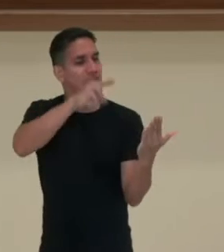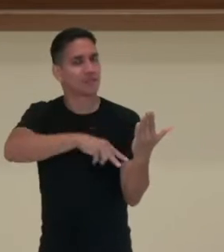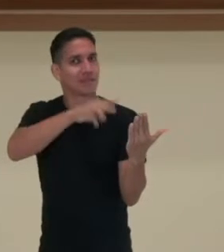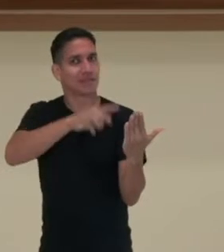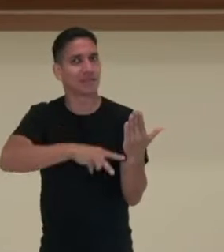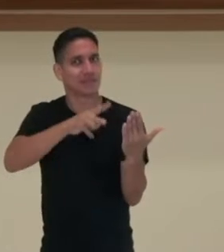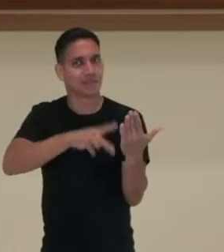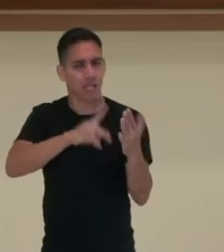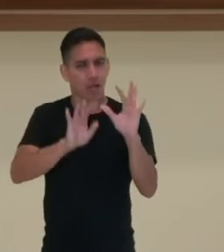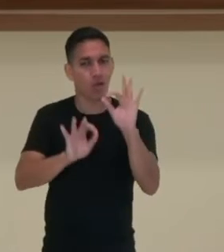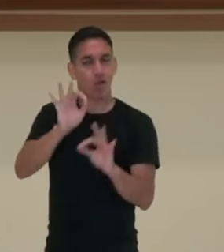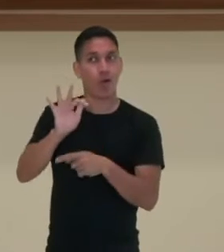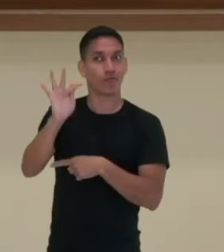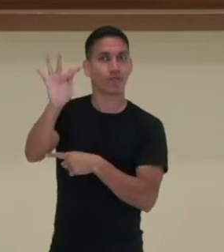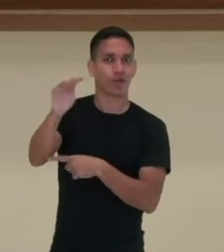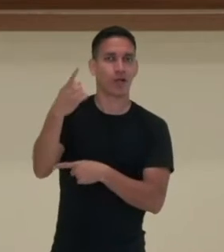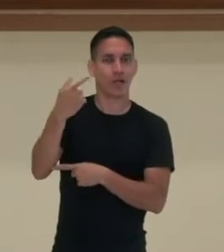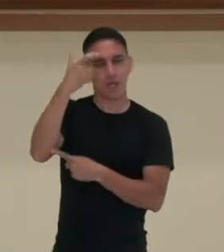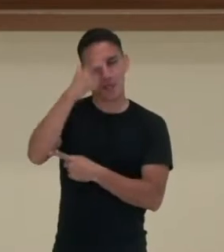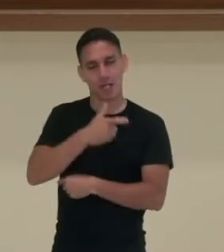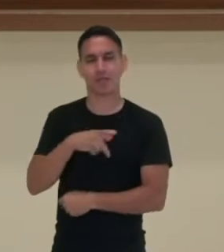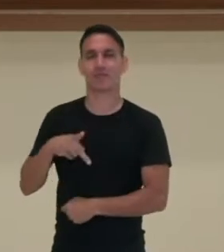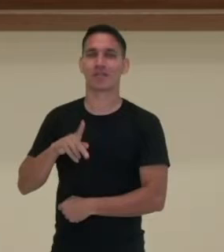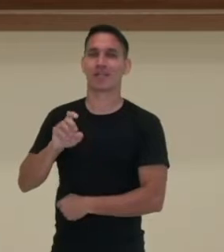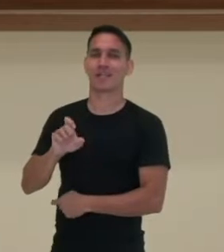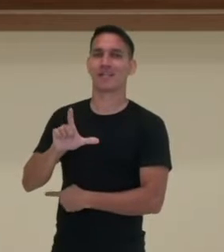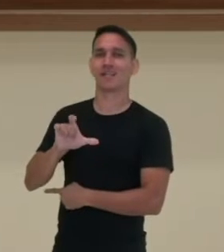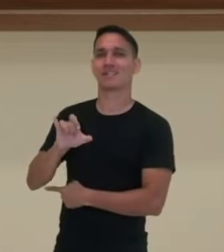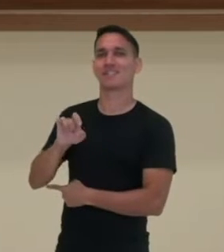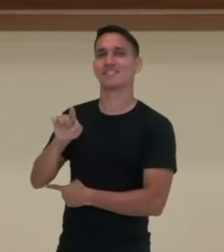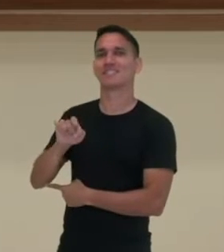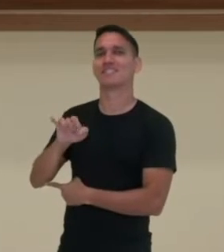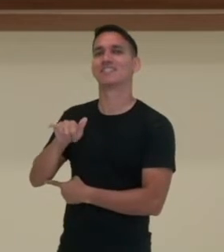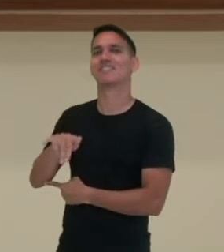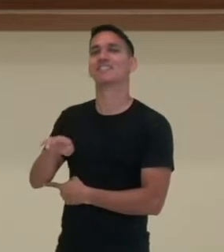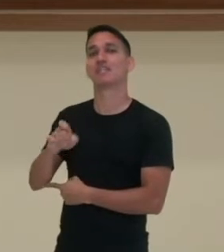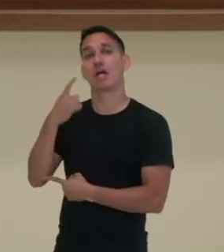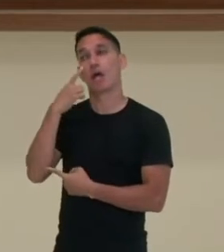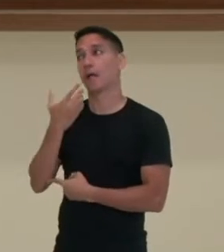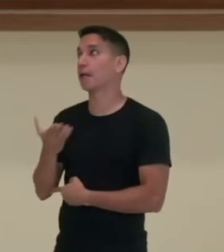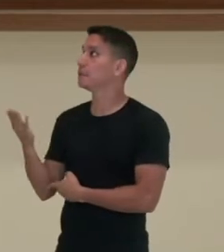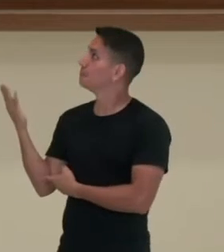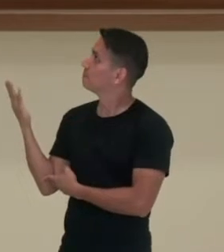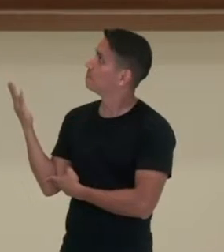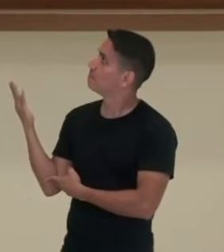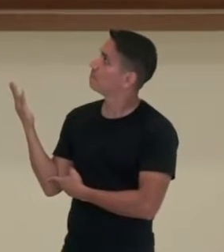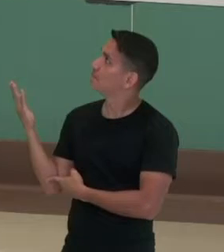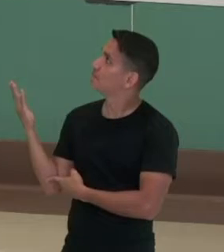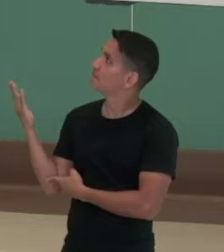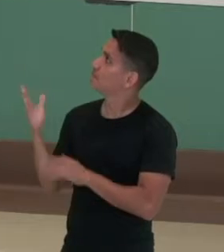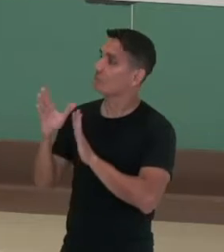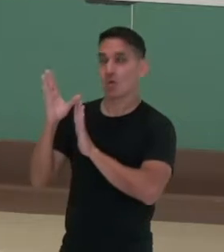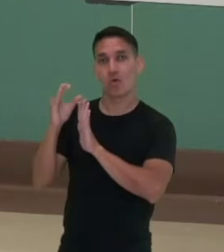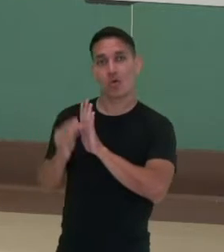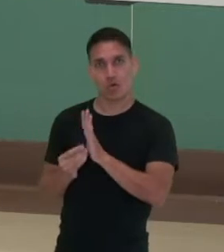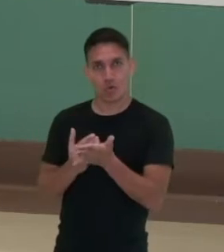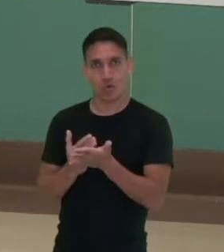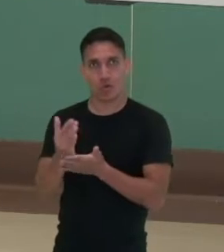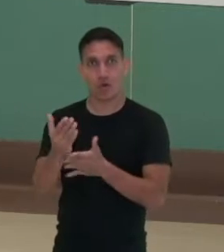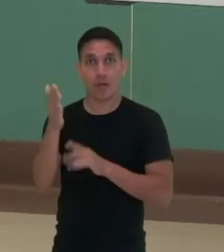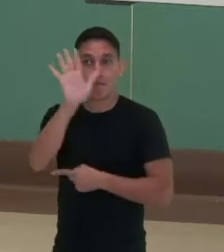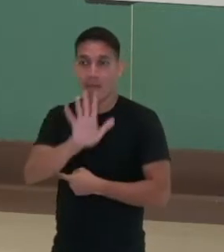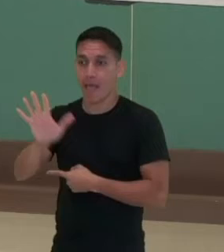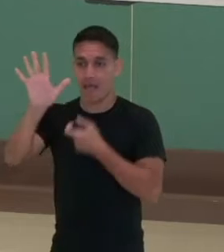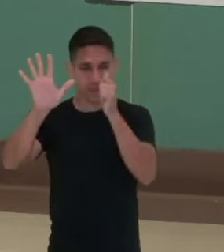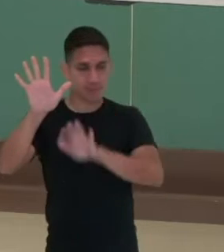planejando o futuro. Eu sou a professora Elisiane, vamos dar uma olhadinha aqui então no nosso conteúdo. Iniciamos com essas